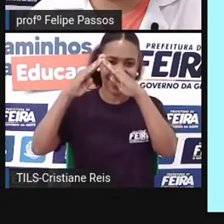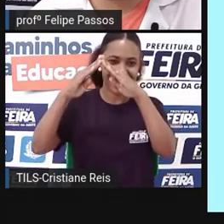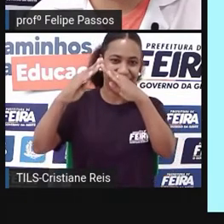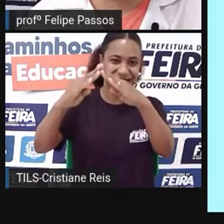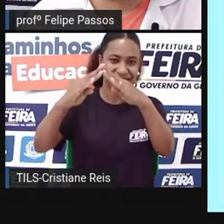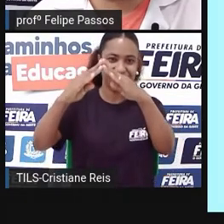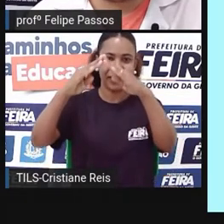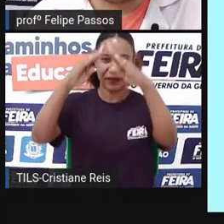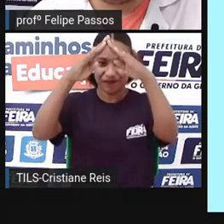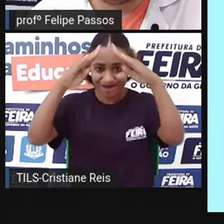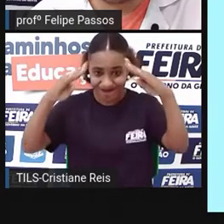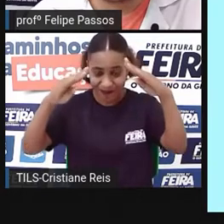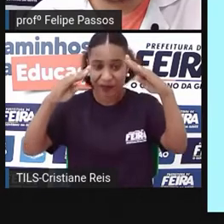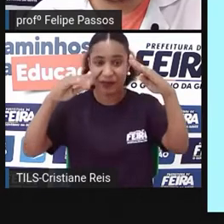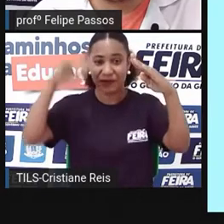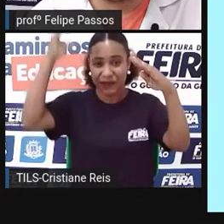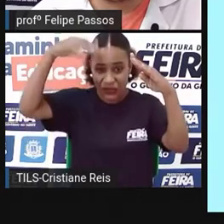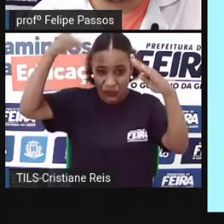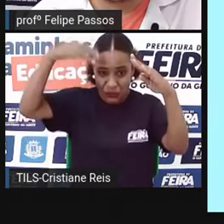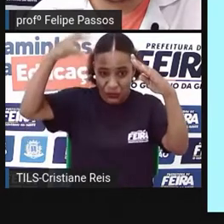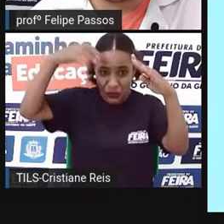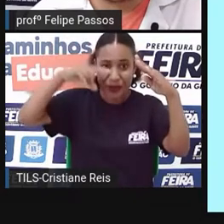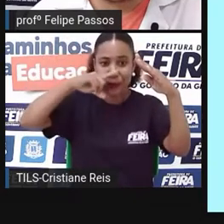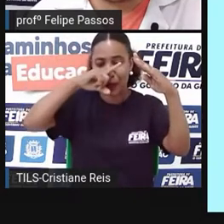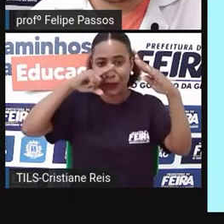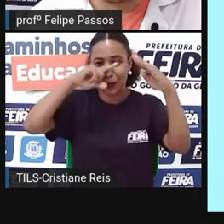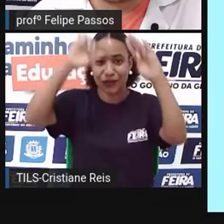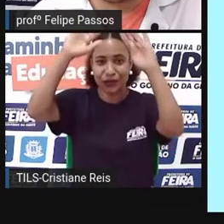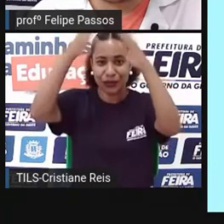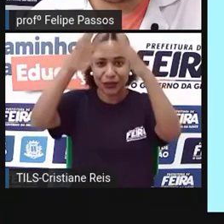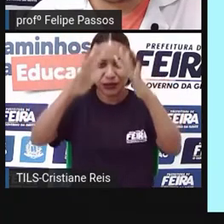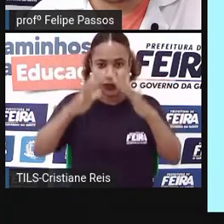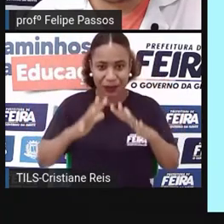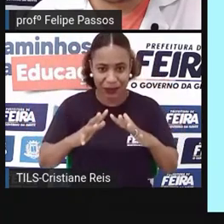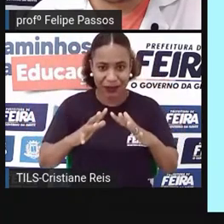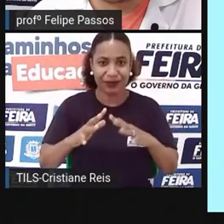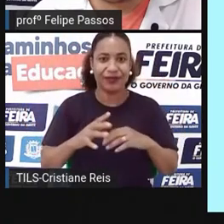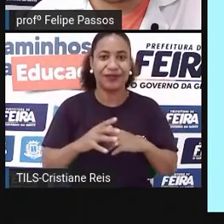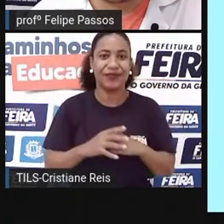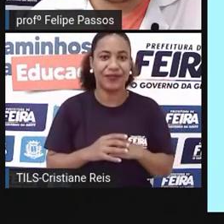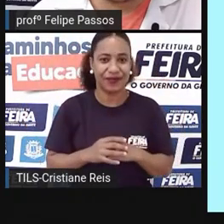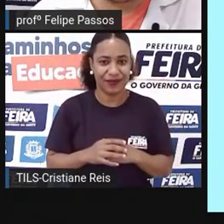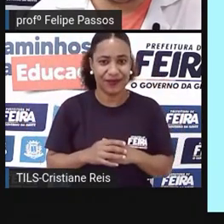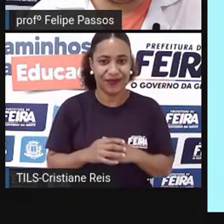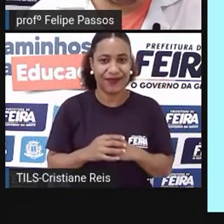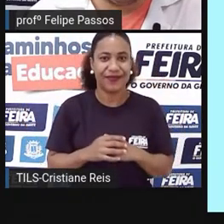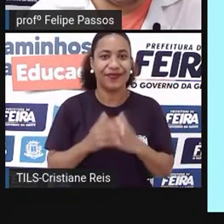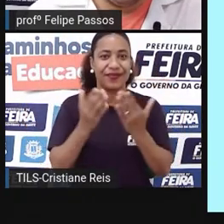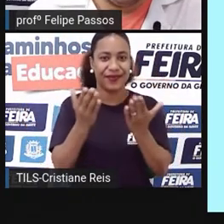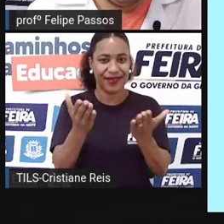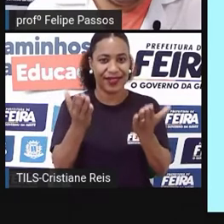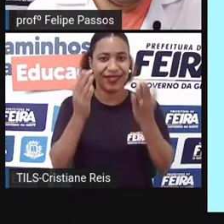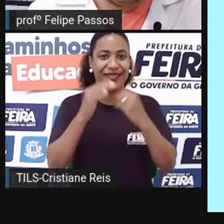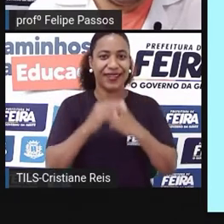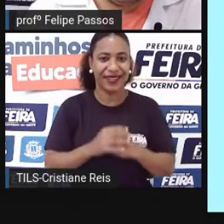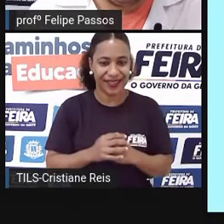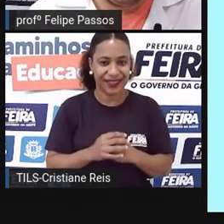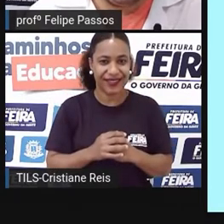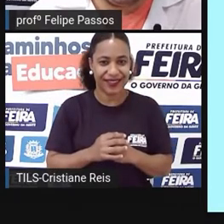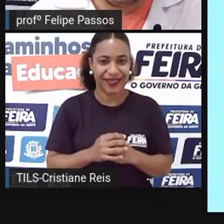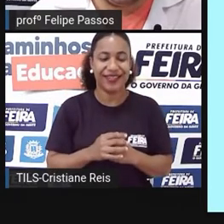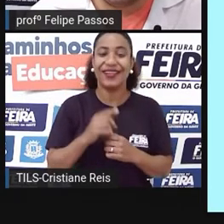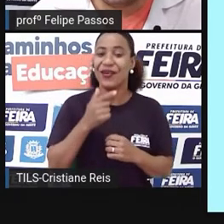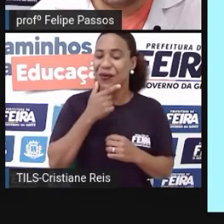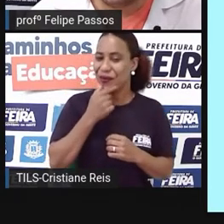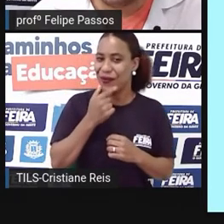de cair, então é um pouquinho dessa história que eu trouxe também aqui, porque fotografia a contar a história. Aí é o mestre Bié,